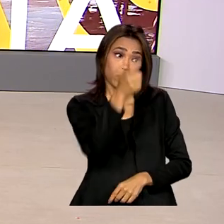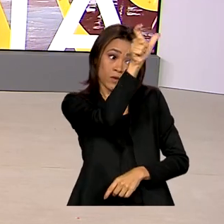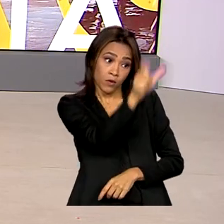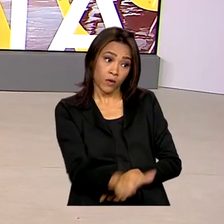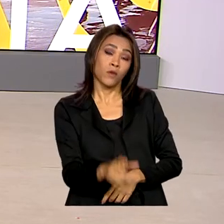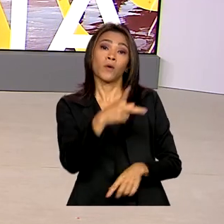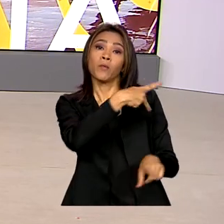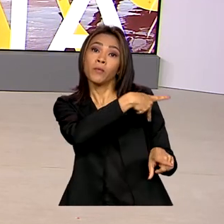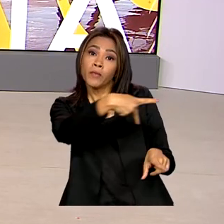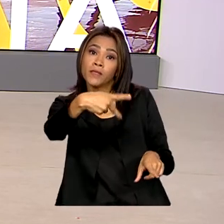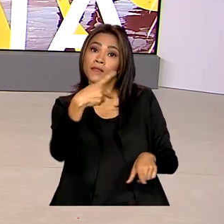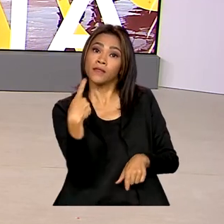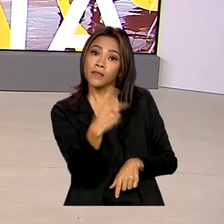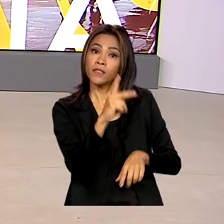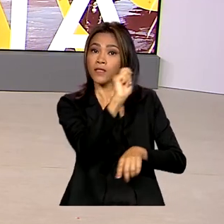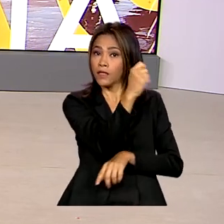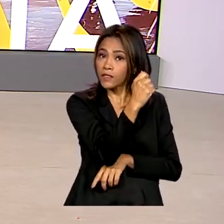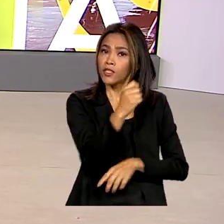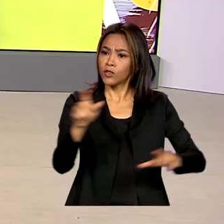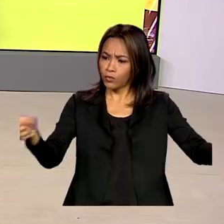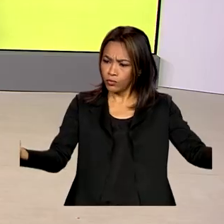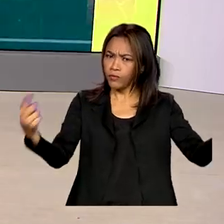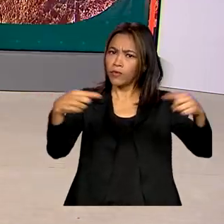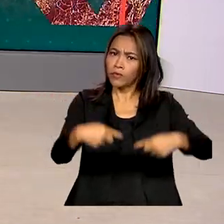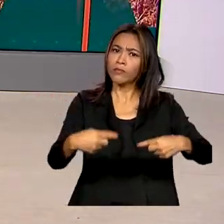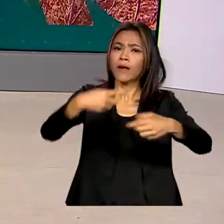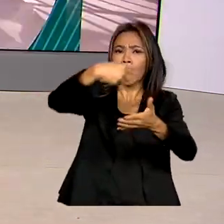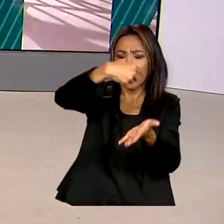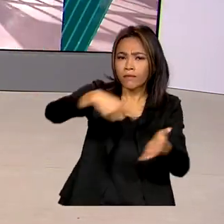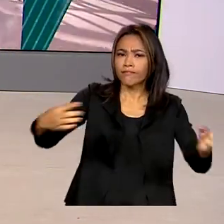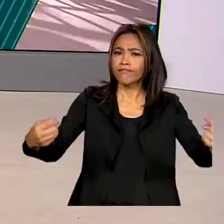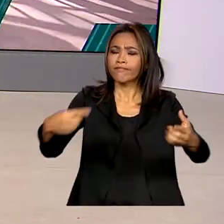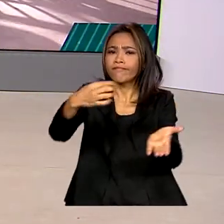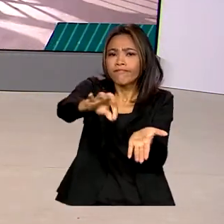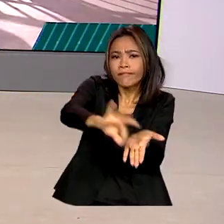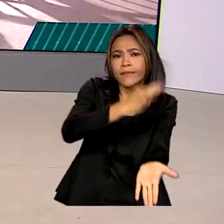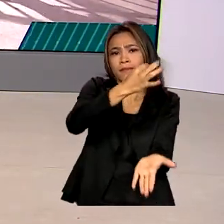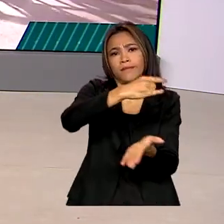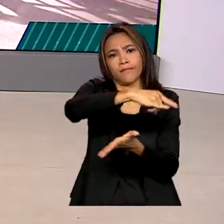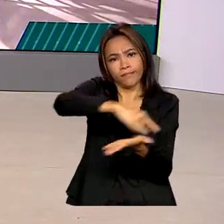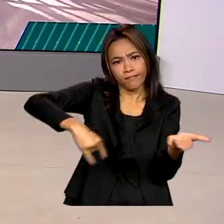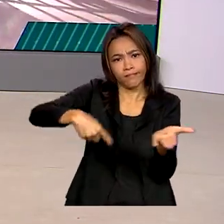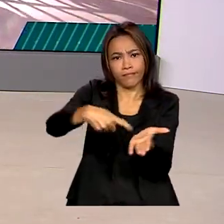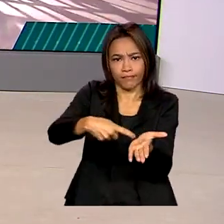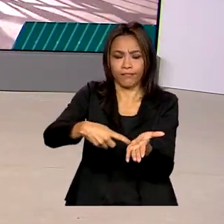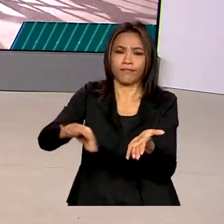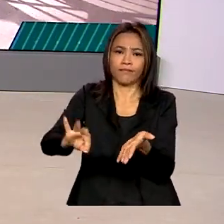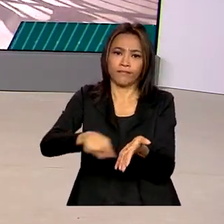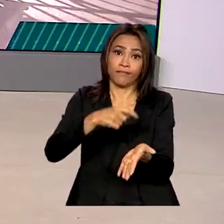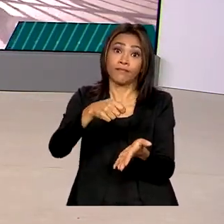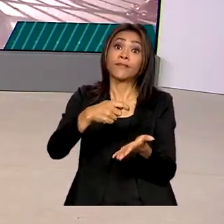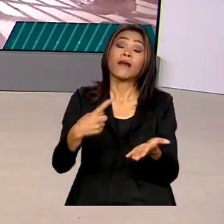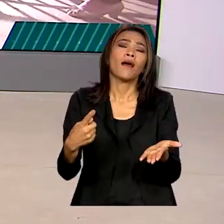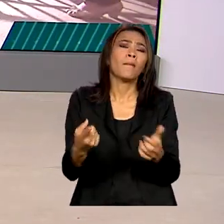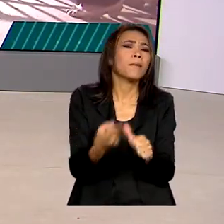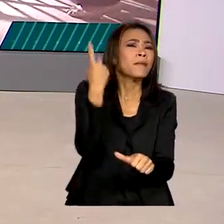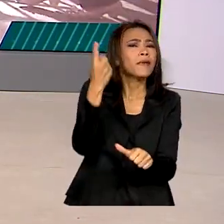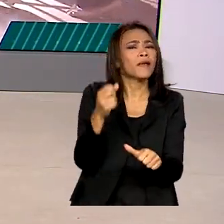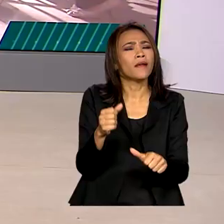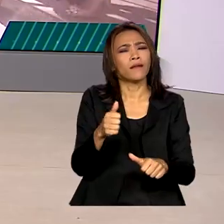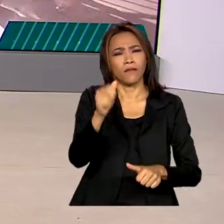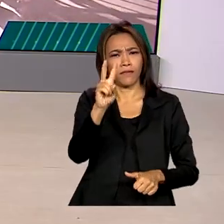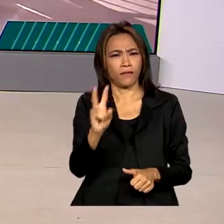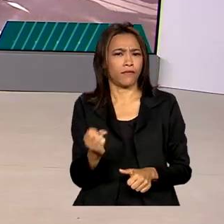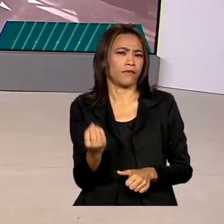Fernandes, onde vão ser assinados acordos entre Brasil e Argentina. A viagem internacional é a primeira desde que Lula